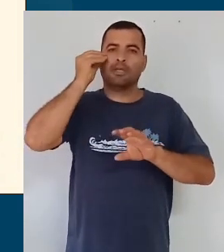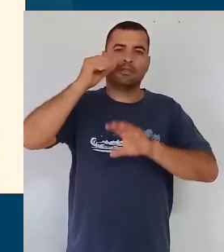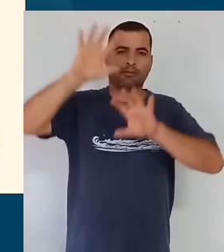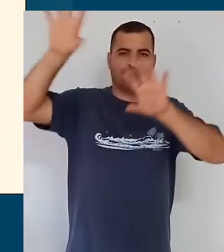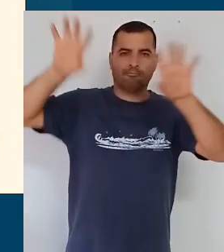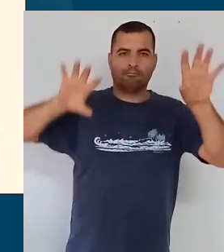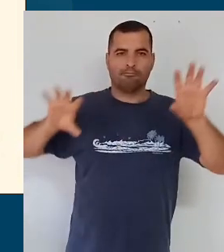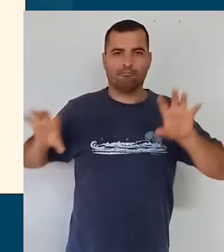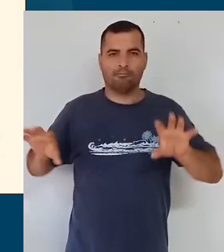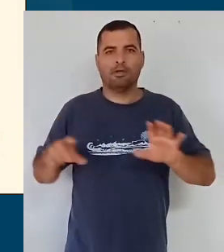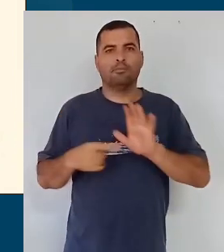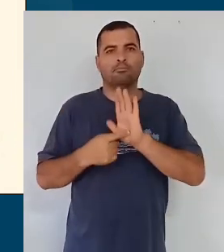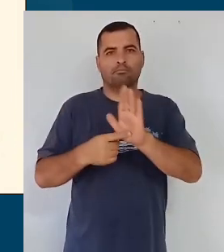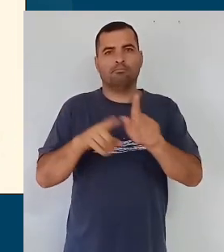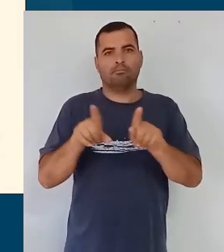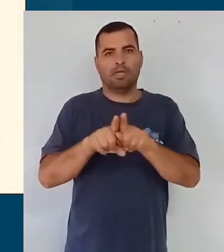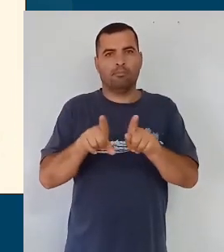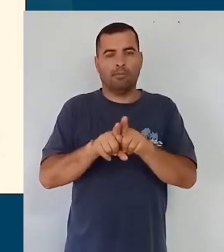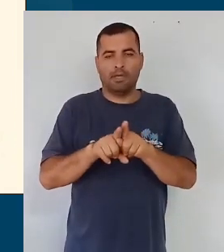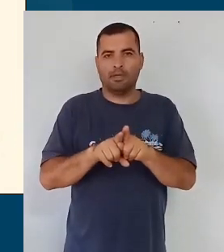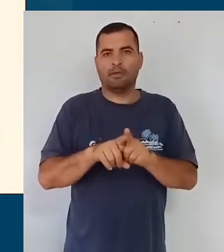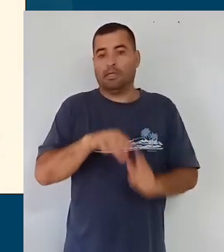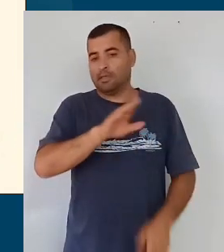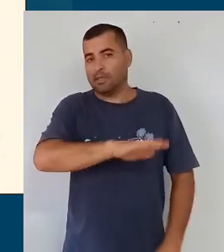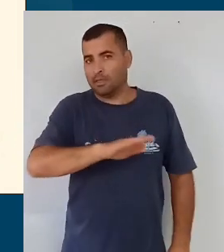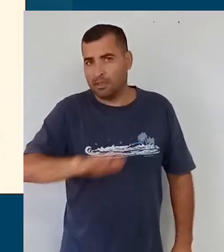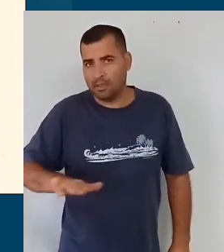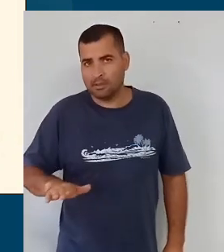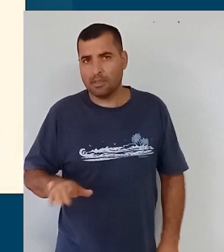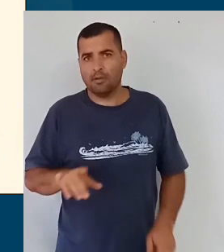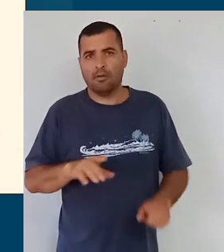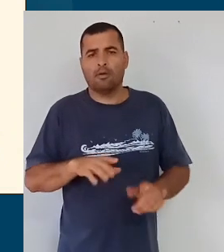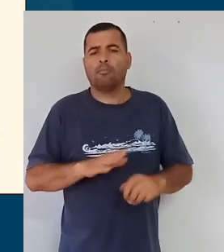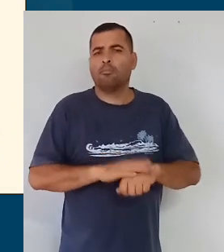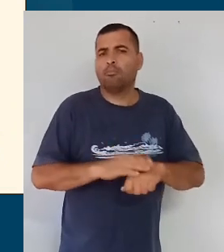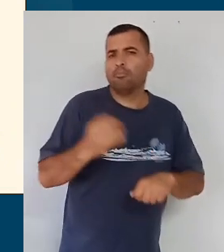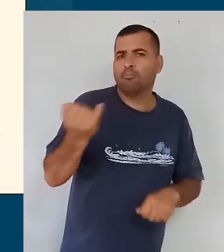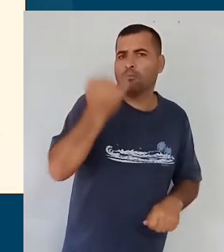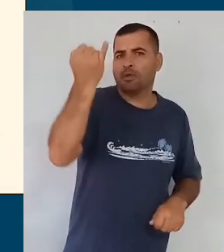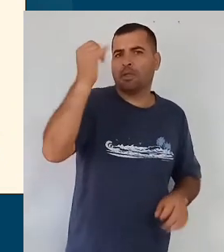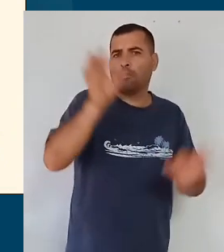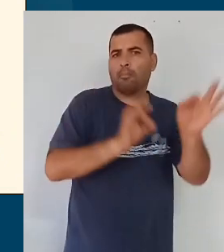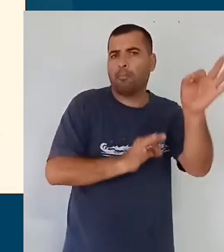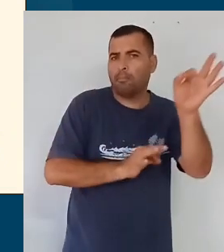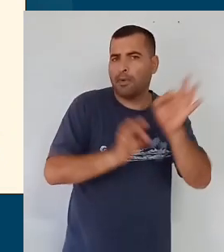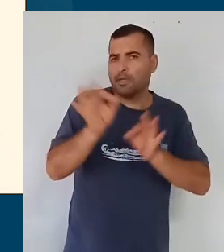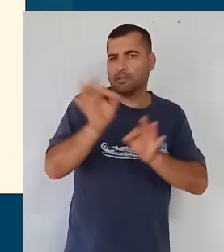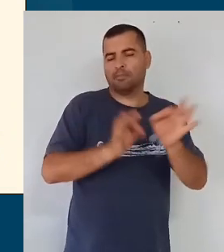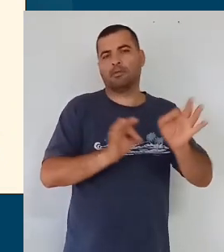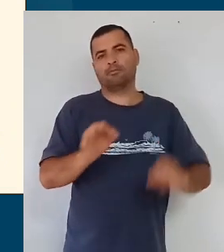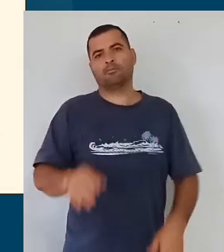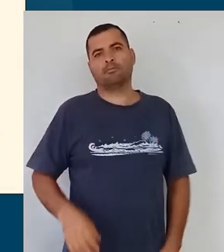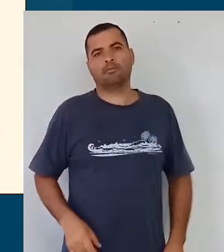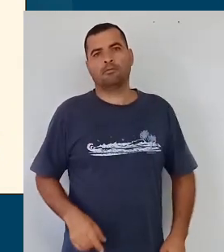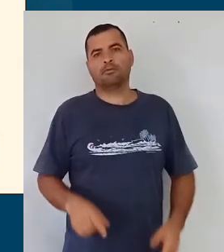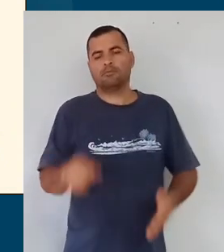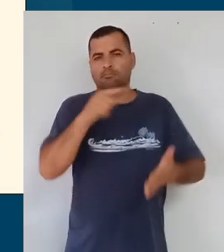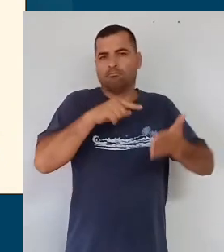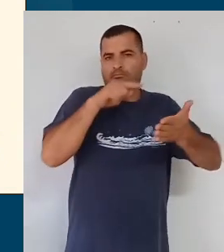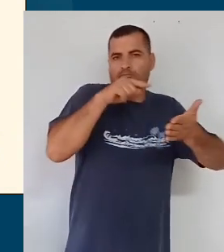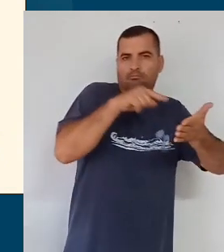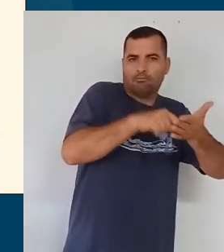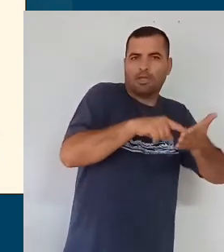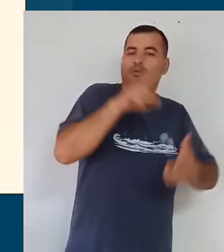claro a questão de a gente colocar a criança no centro do prolejamento, no centro do currículo.